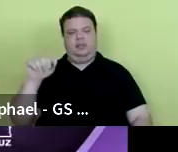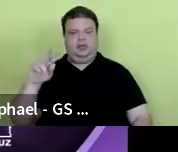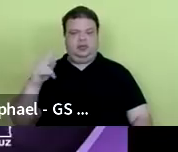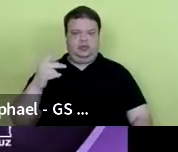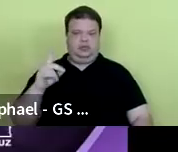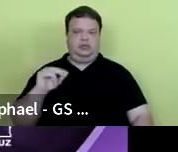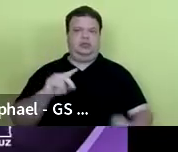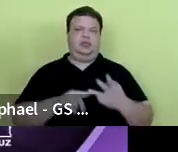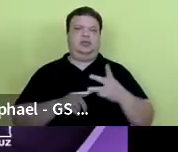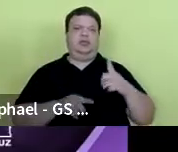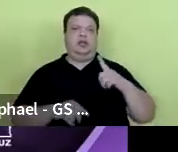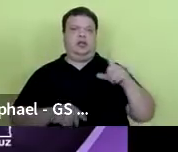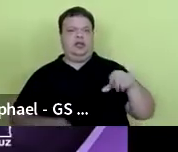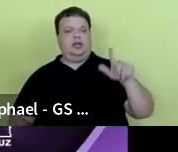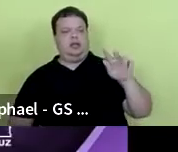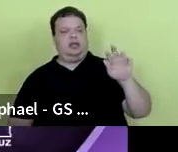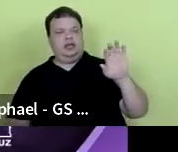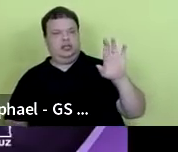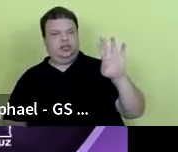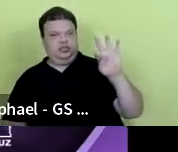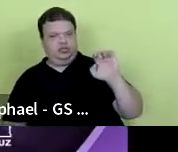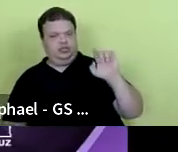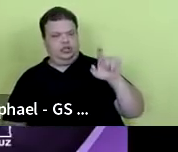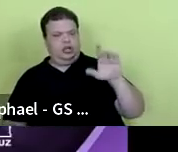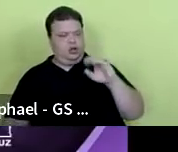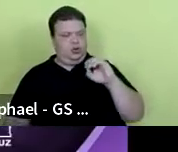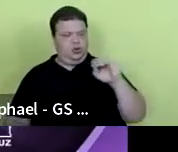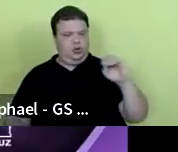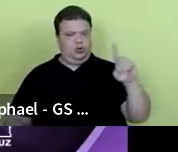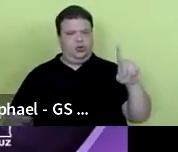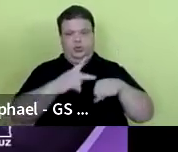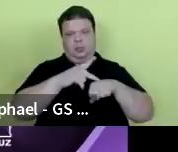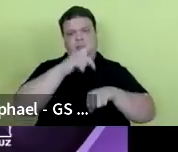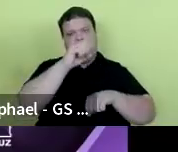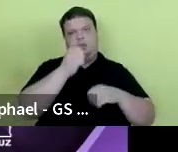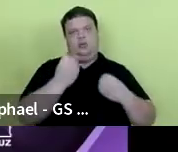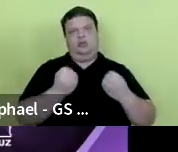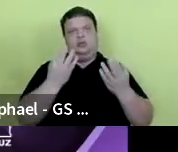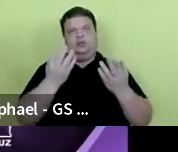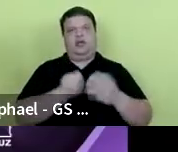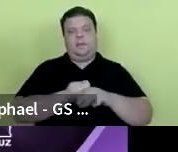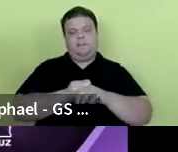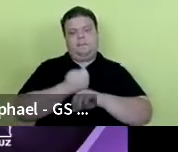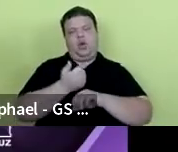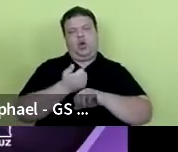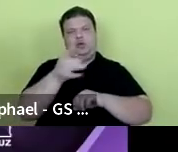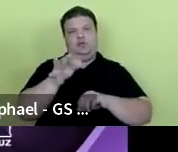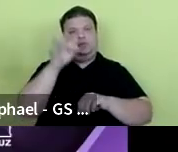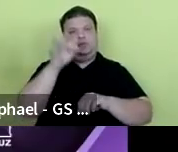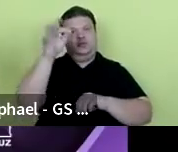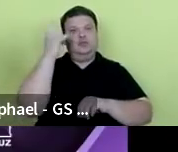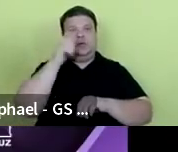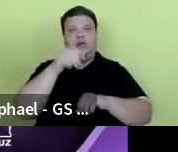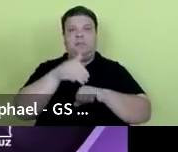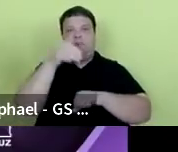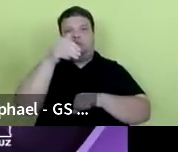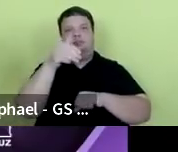nossa coordenadora de pós-graduação, já lançando a sementinha da pós-graduação,